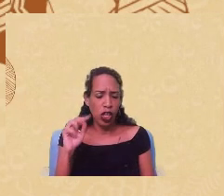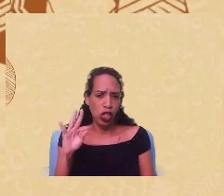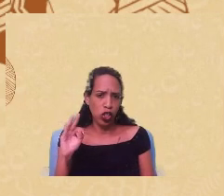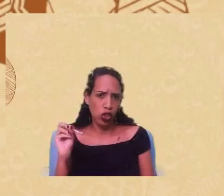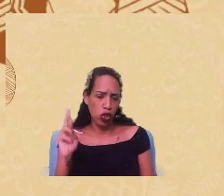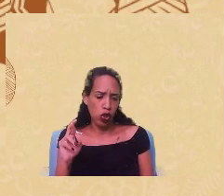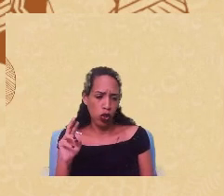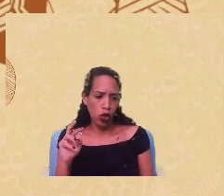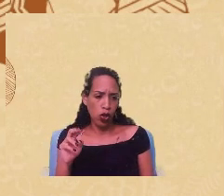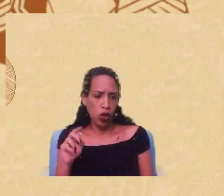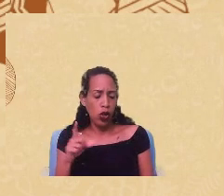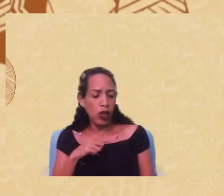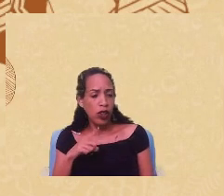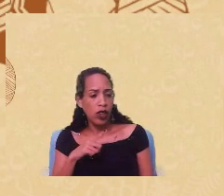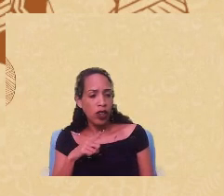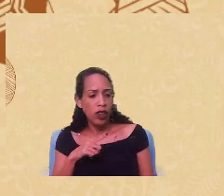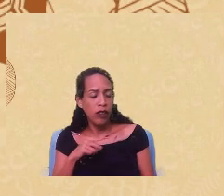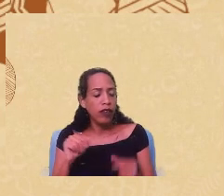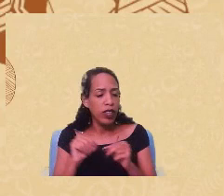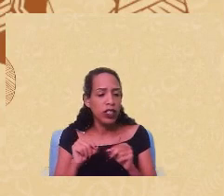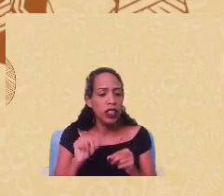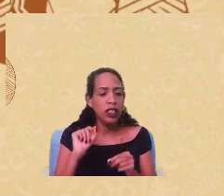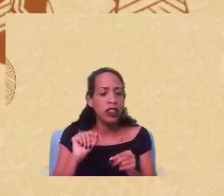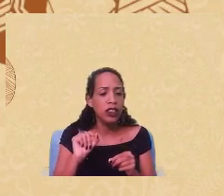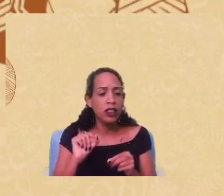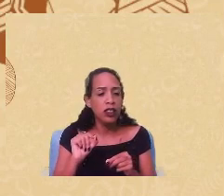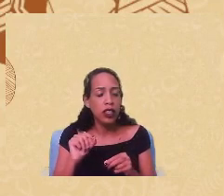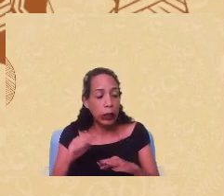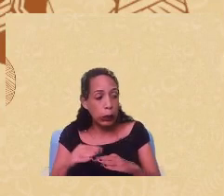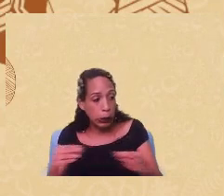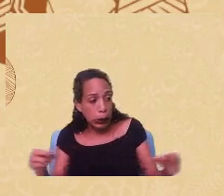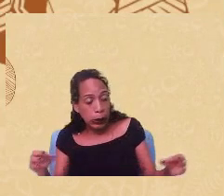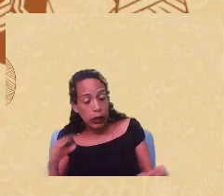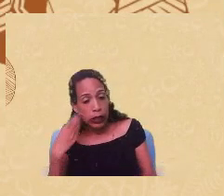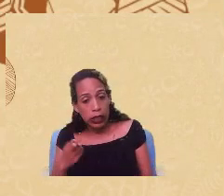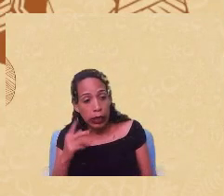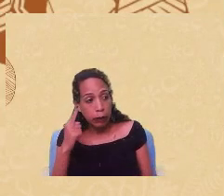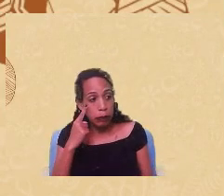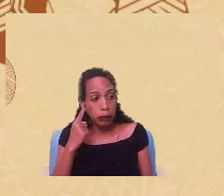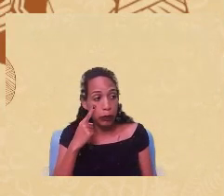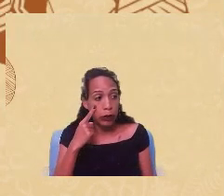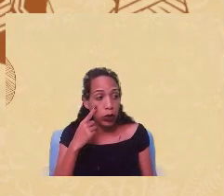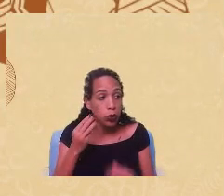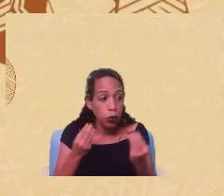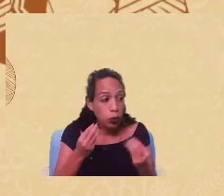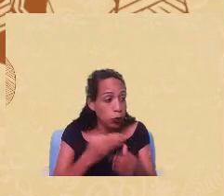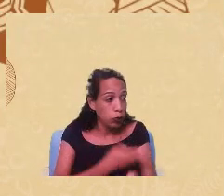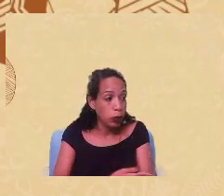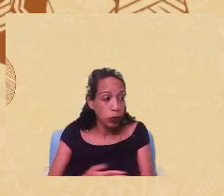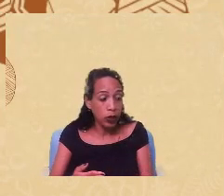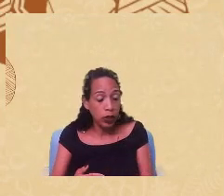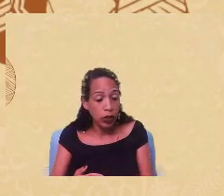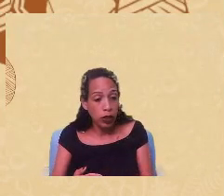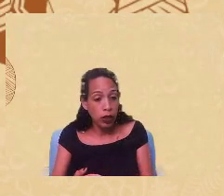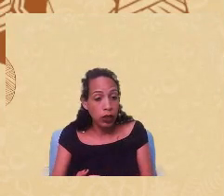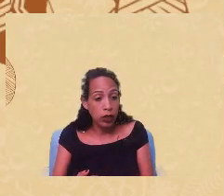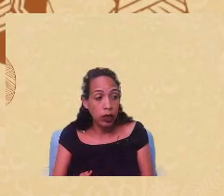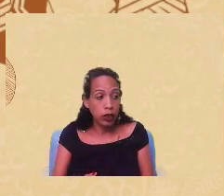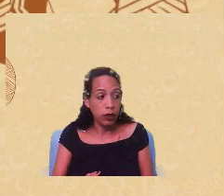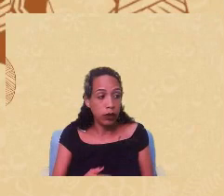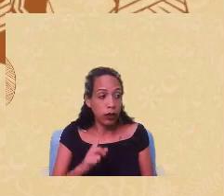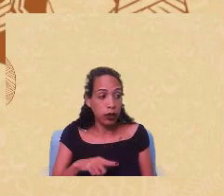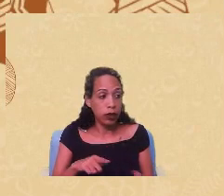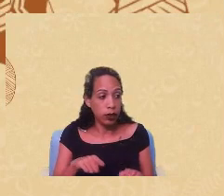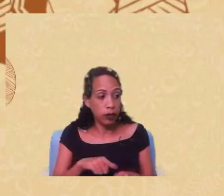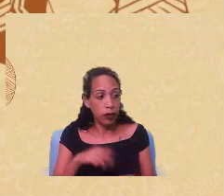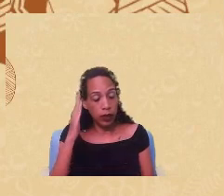quem está recrutando quem está executando me dá a impressão assim né como se o branco e ela está eu sei